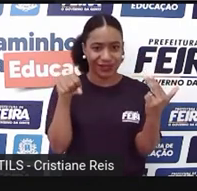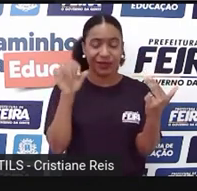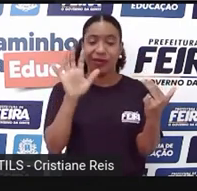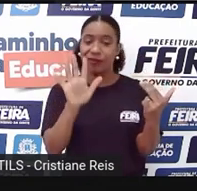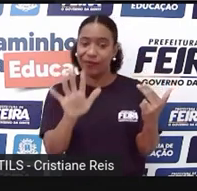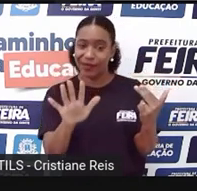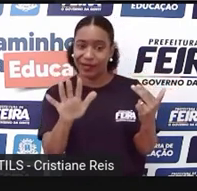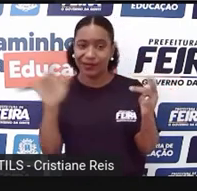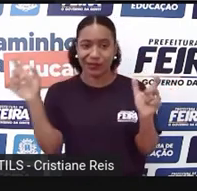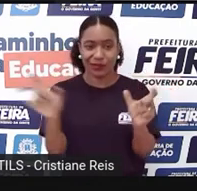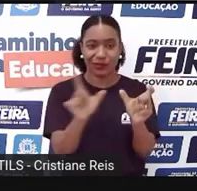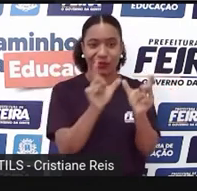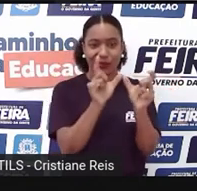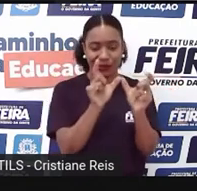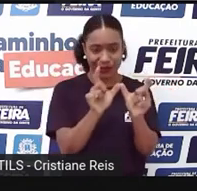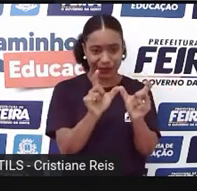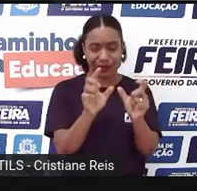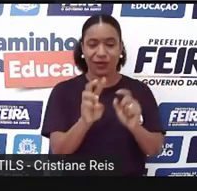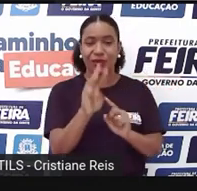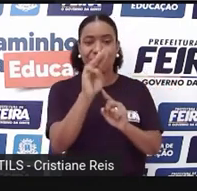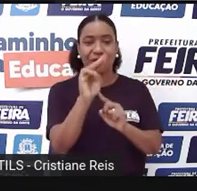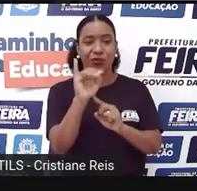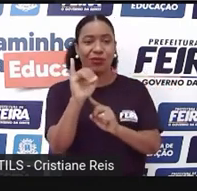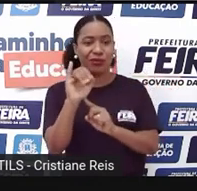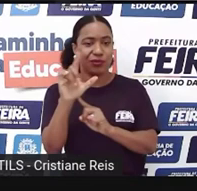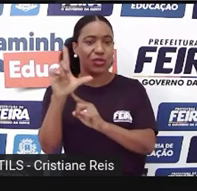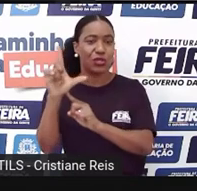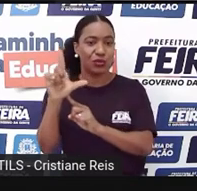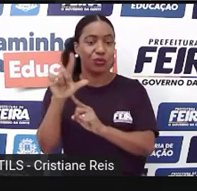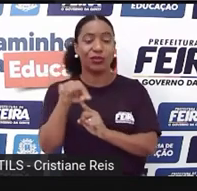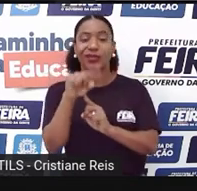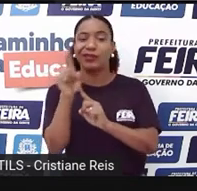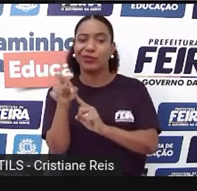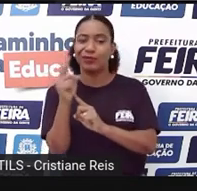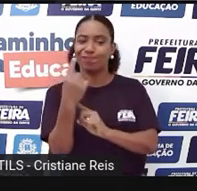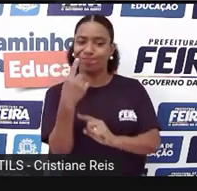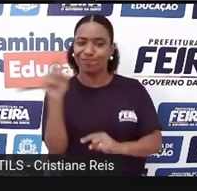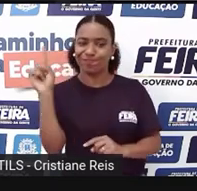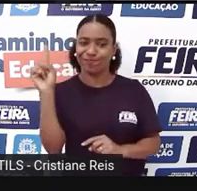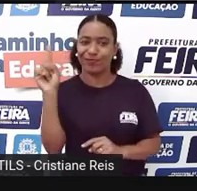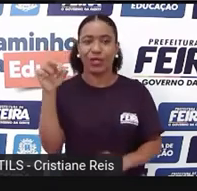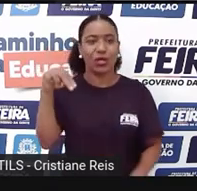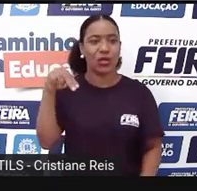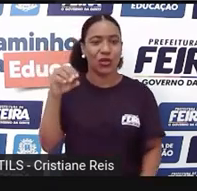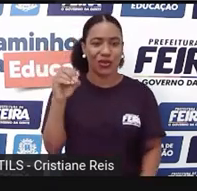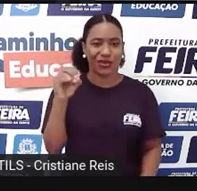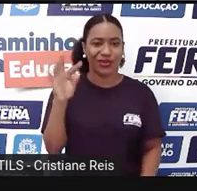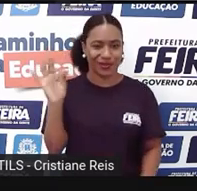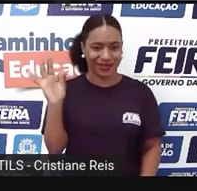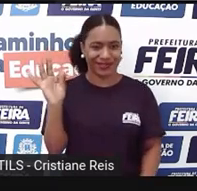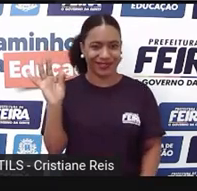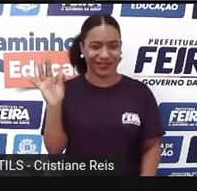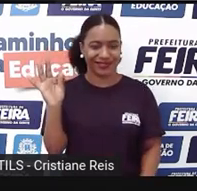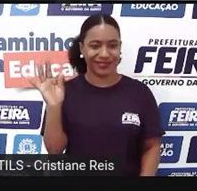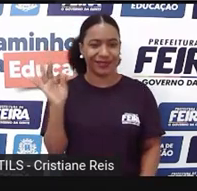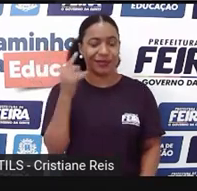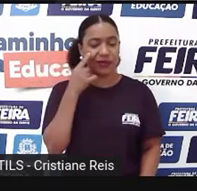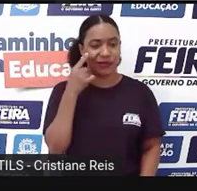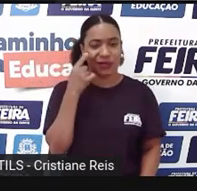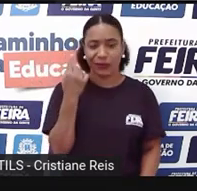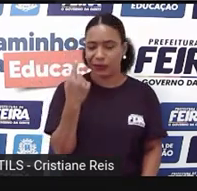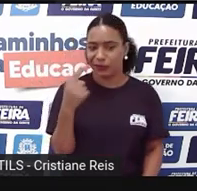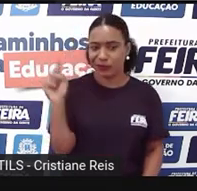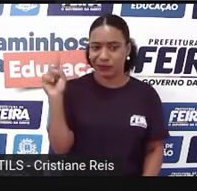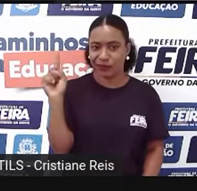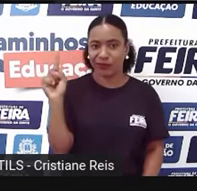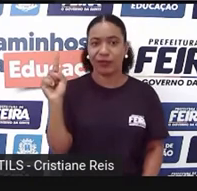utilizar O auxiliar O eu Logo depois Você colocará A partícula Not Que é para especificar A negação